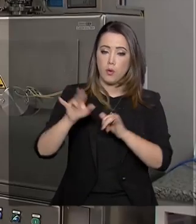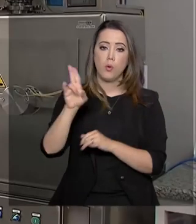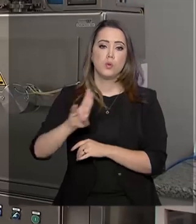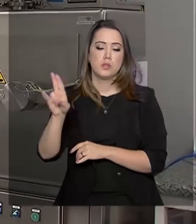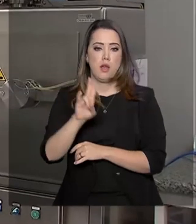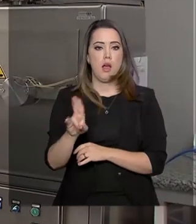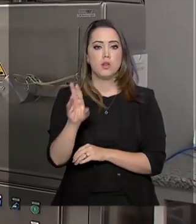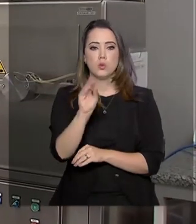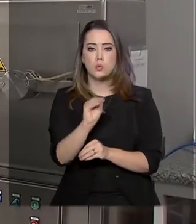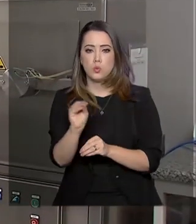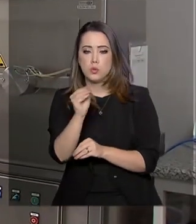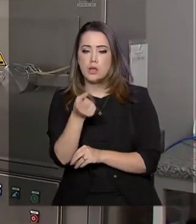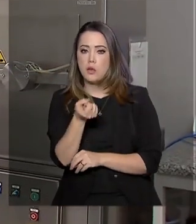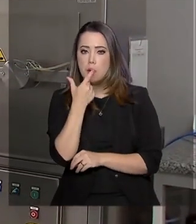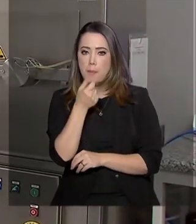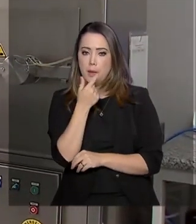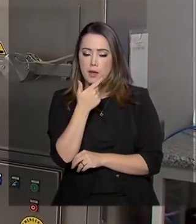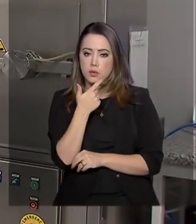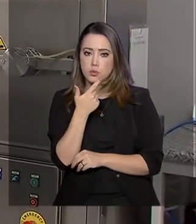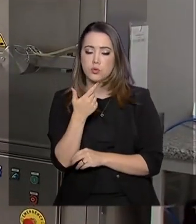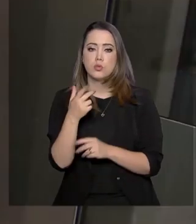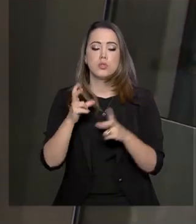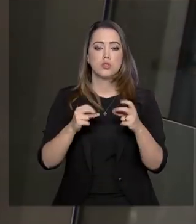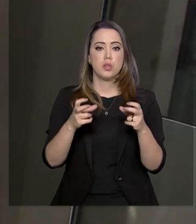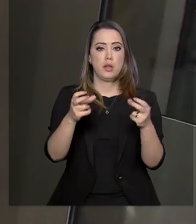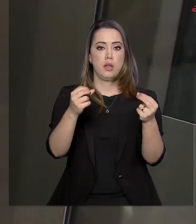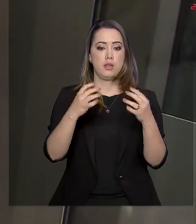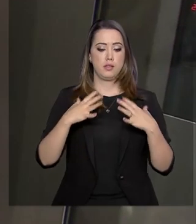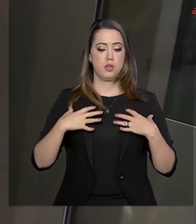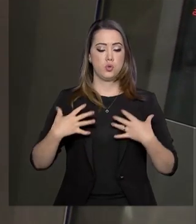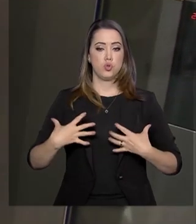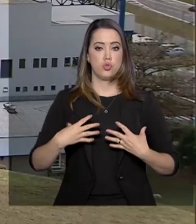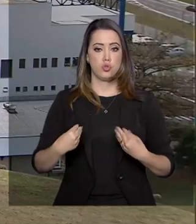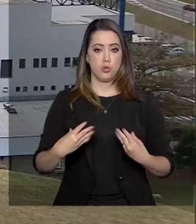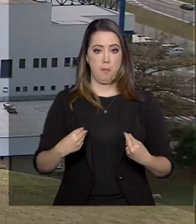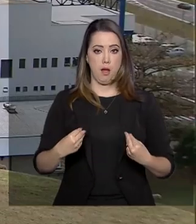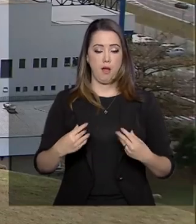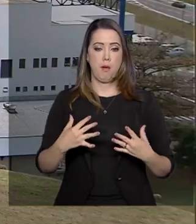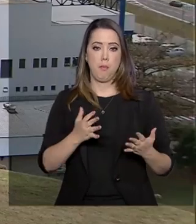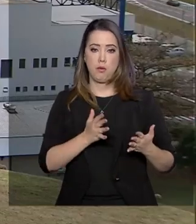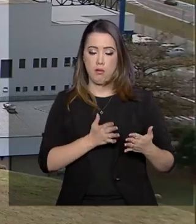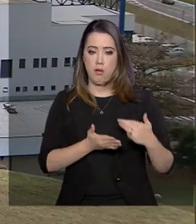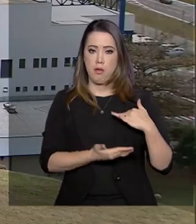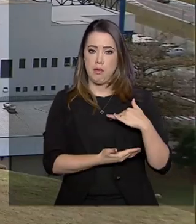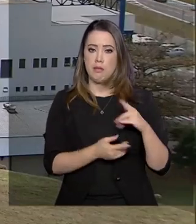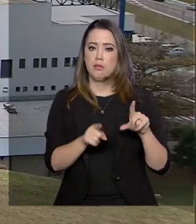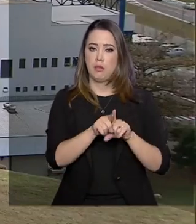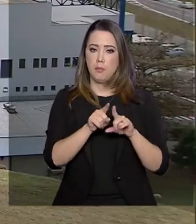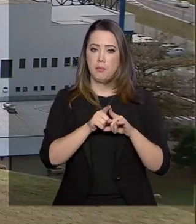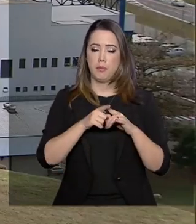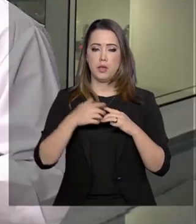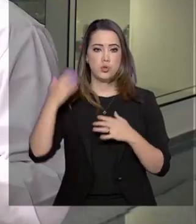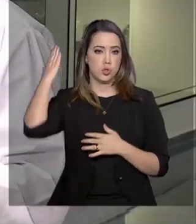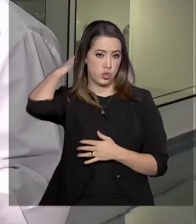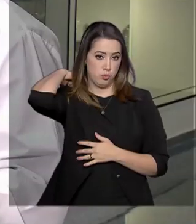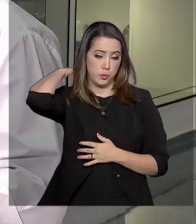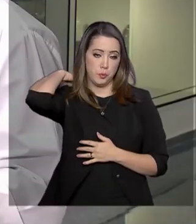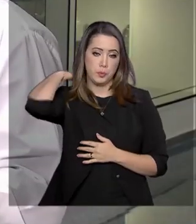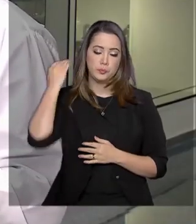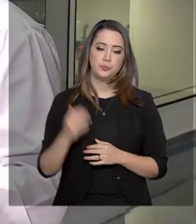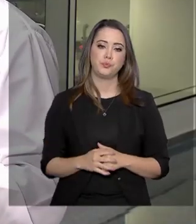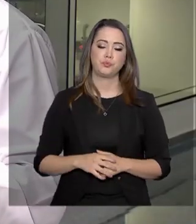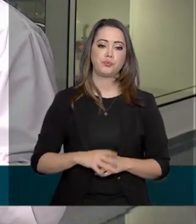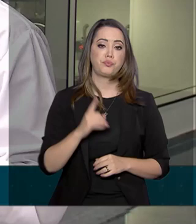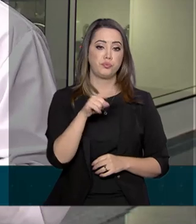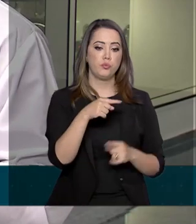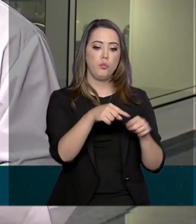câncer, como de mama e pulmão. Seis novos remédios começam a ser produzidos já neste mês. Esta é